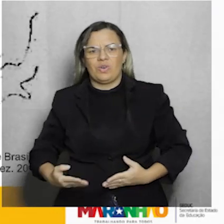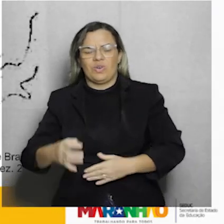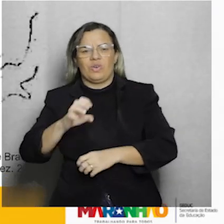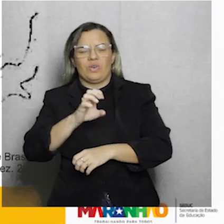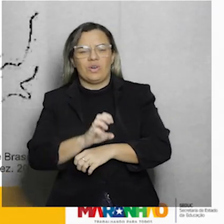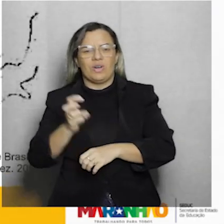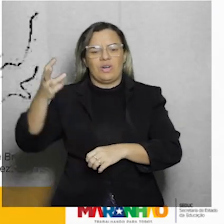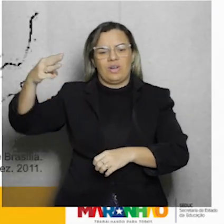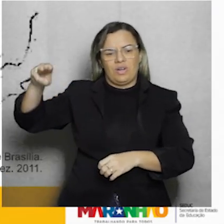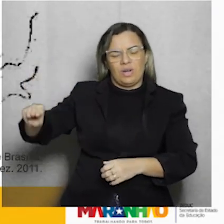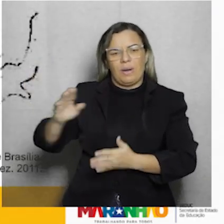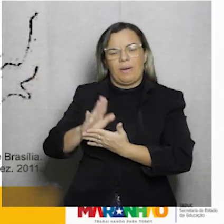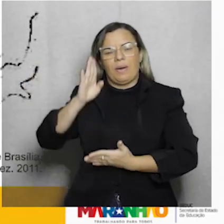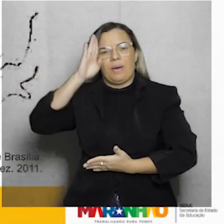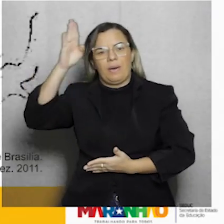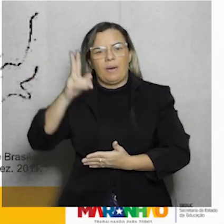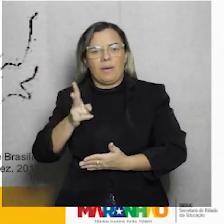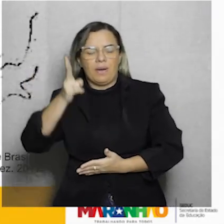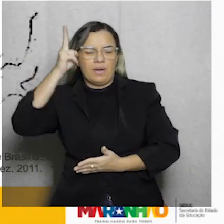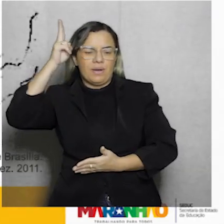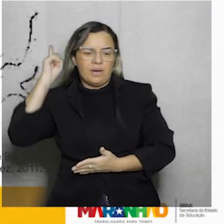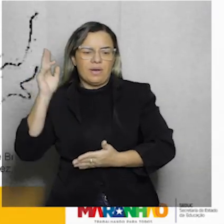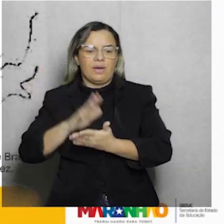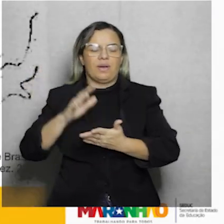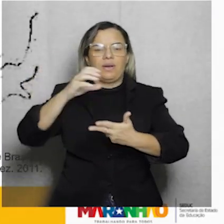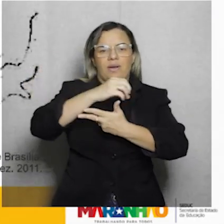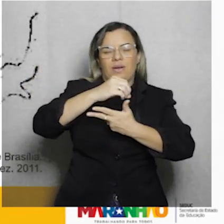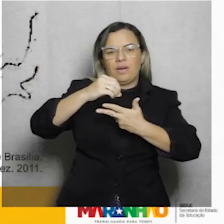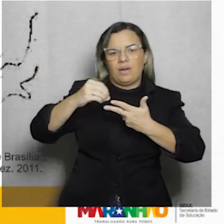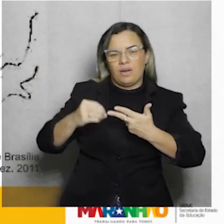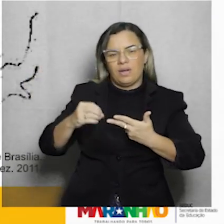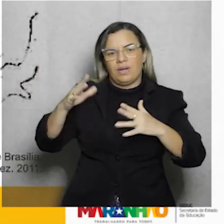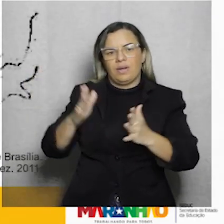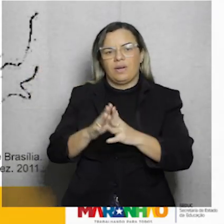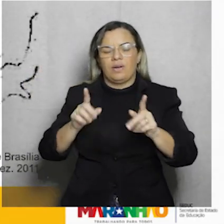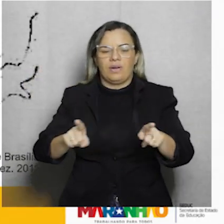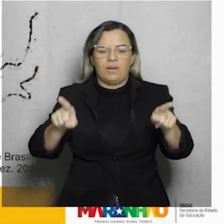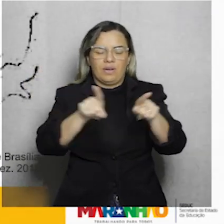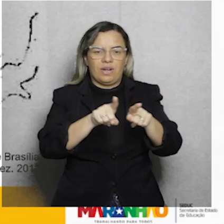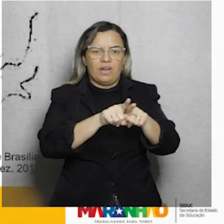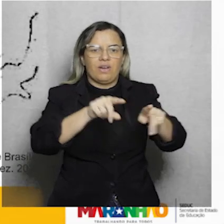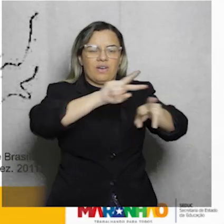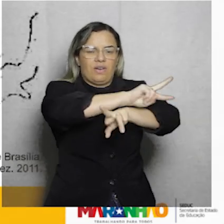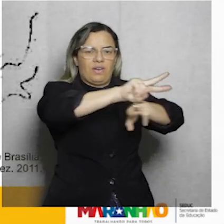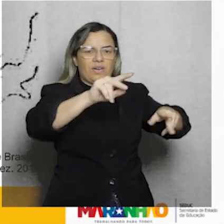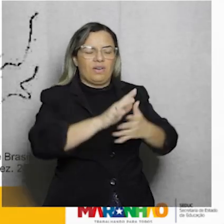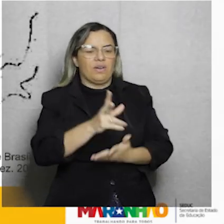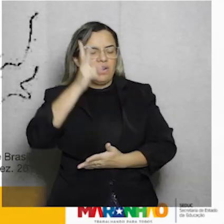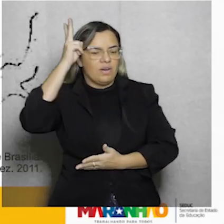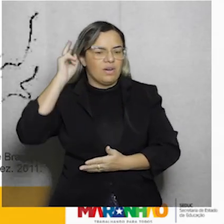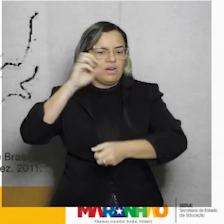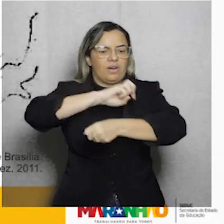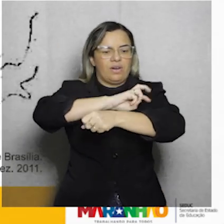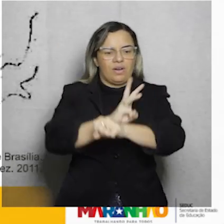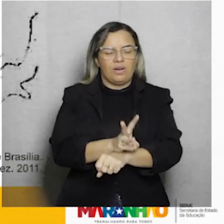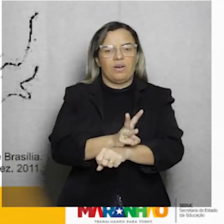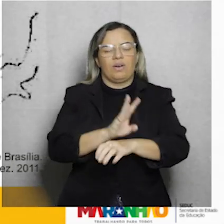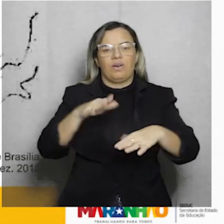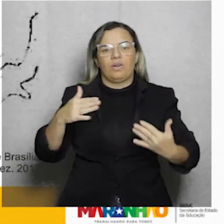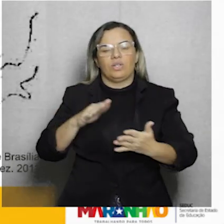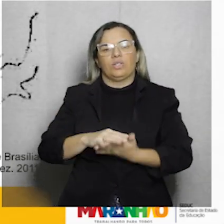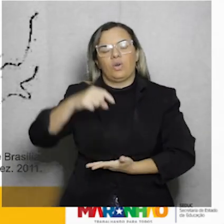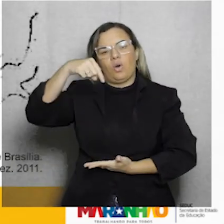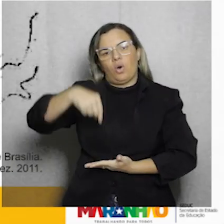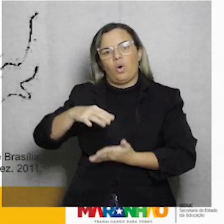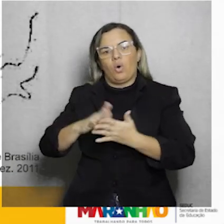principalmente para você que vai fazer vestibular do Enem e também outros vestibulares, como é o caso da UEMA. Na aula